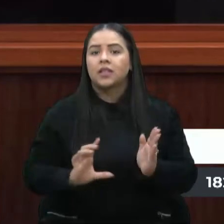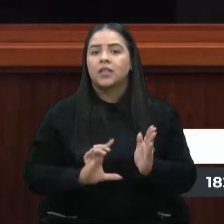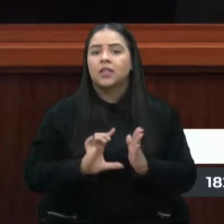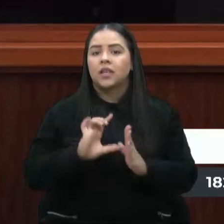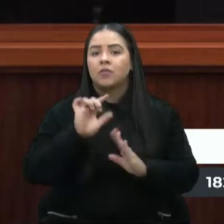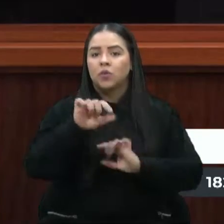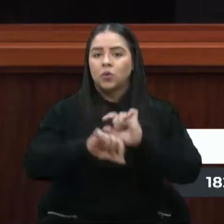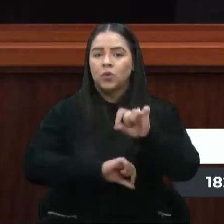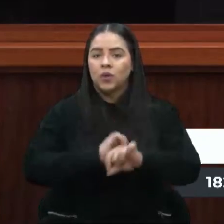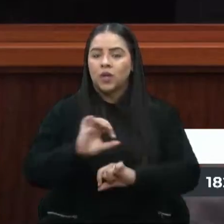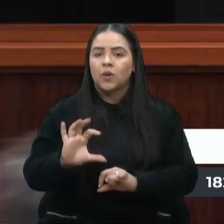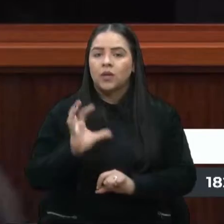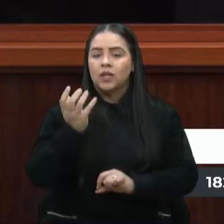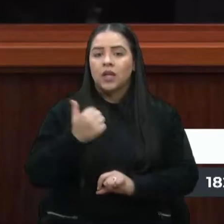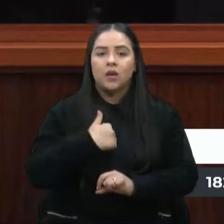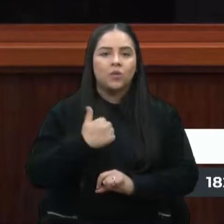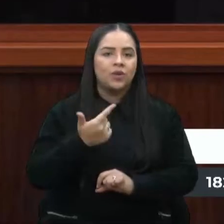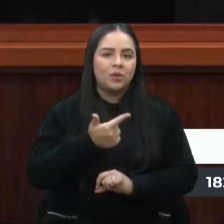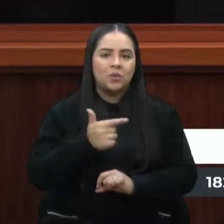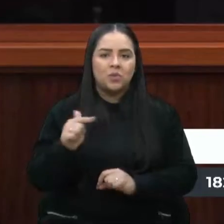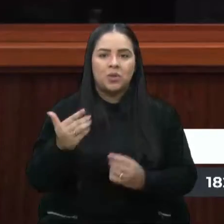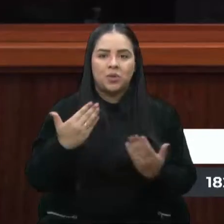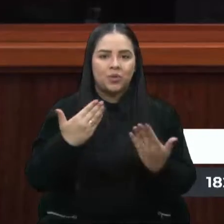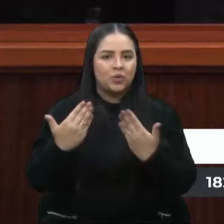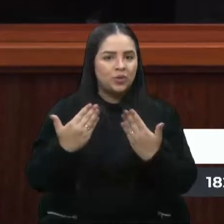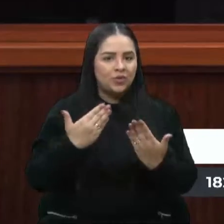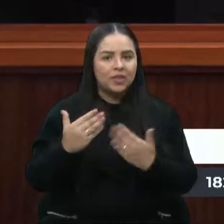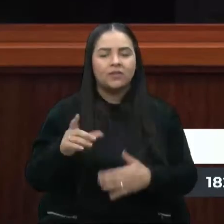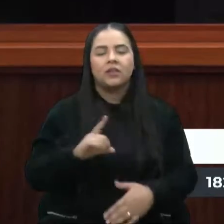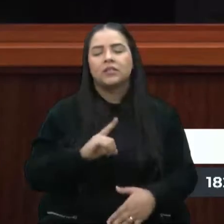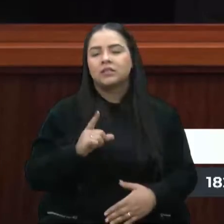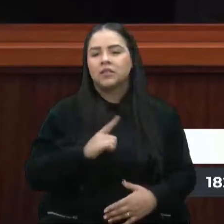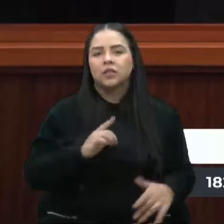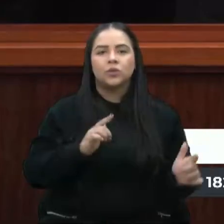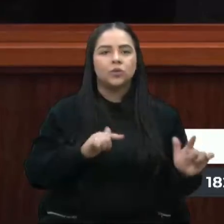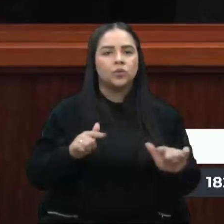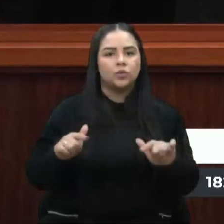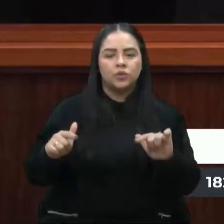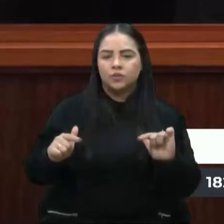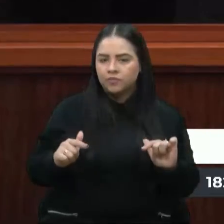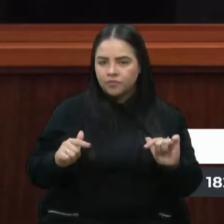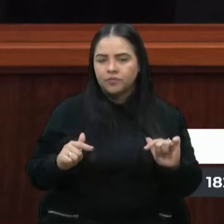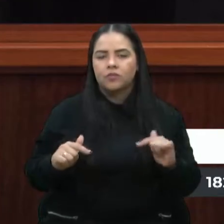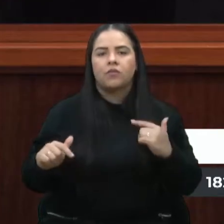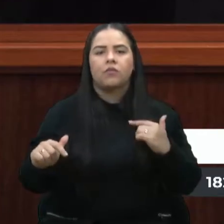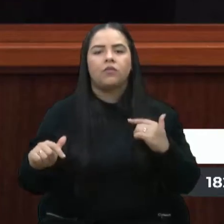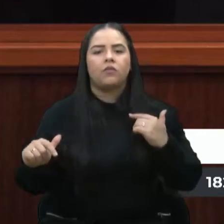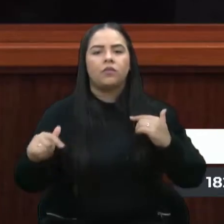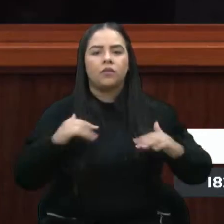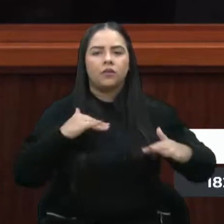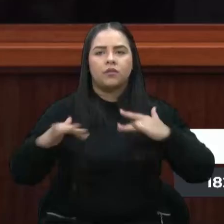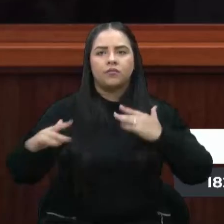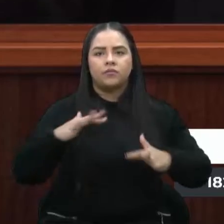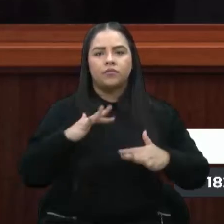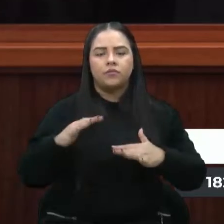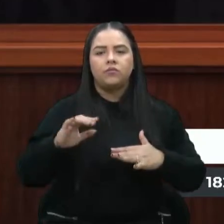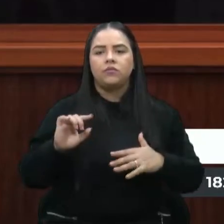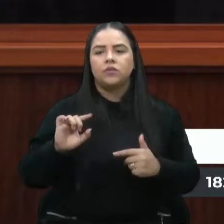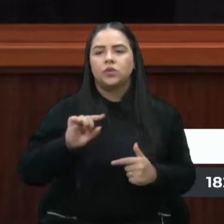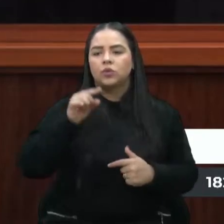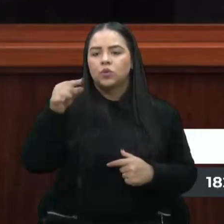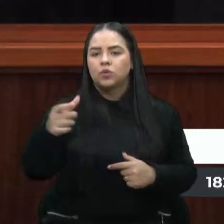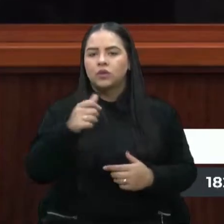ter, eu não tenho a mínima dúvida, nos gabinetes e uma mobilização dos outros